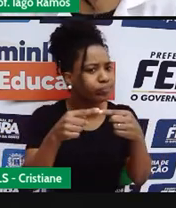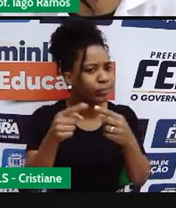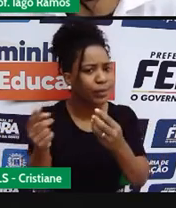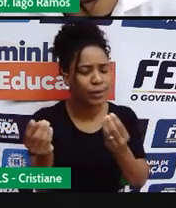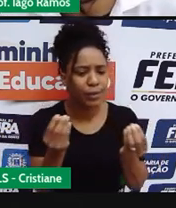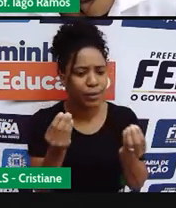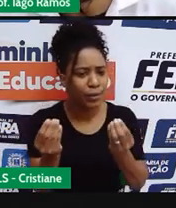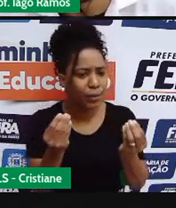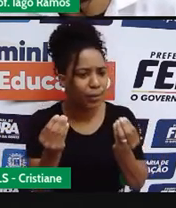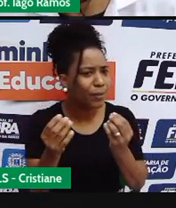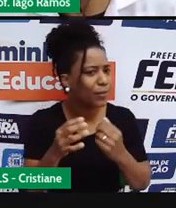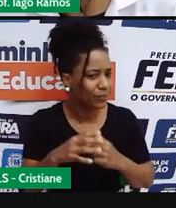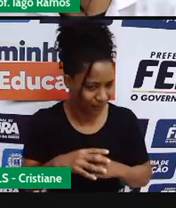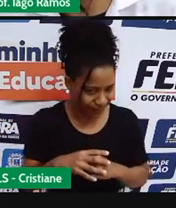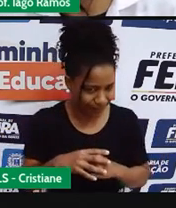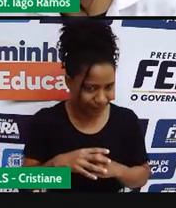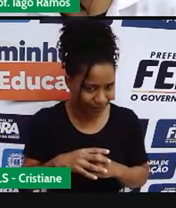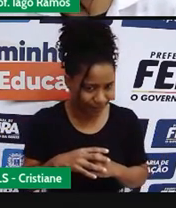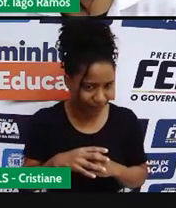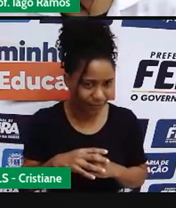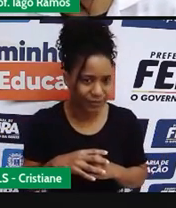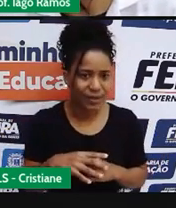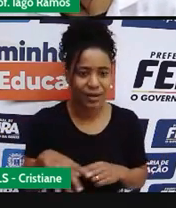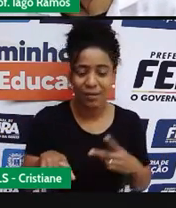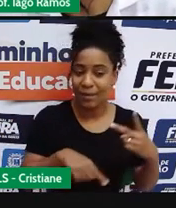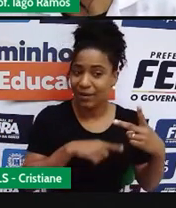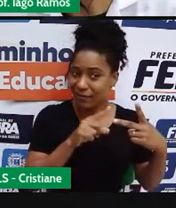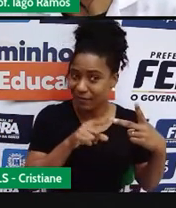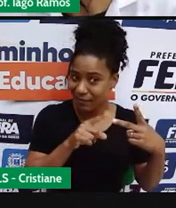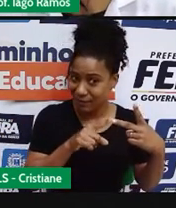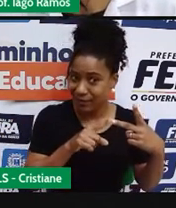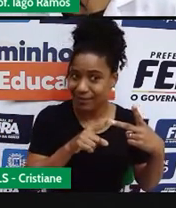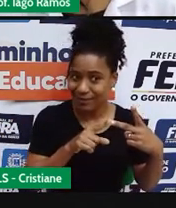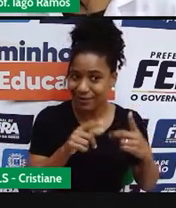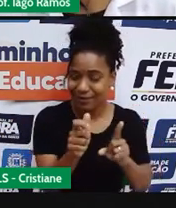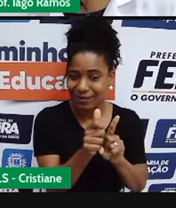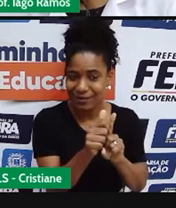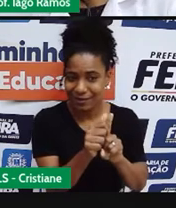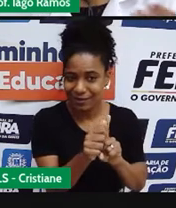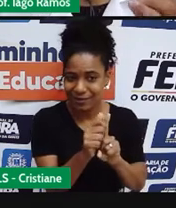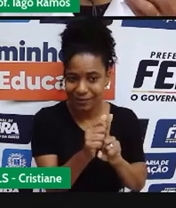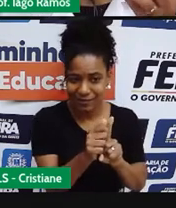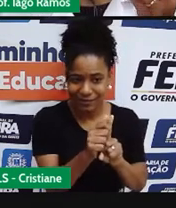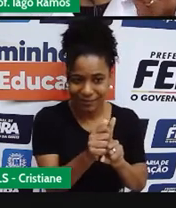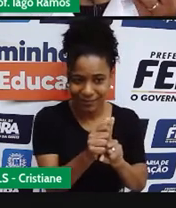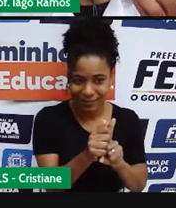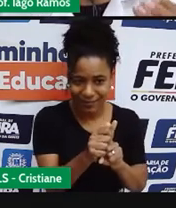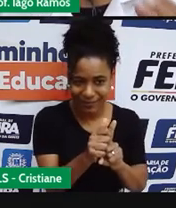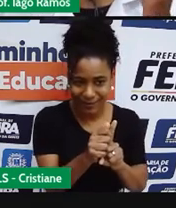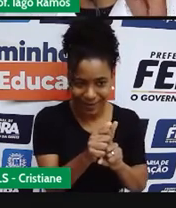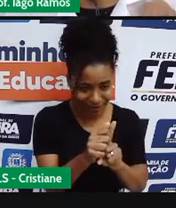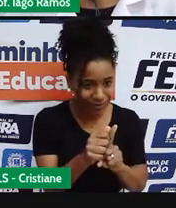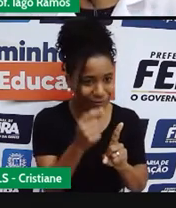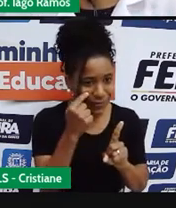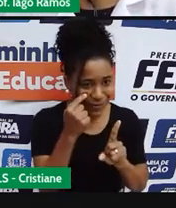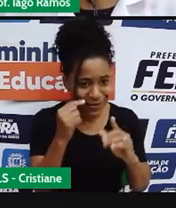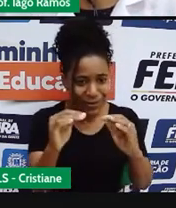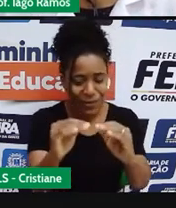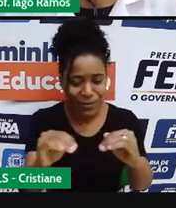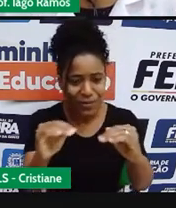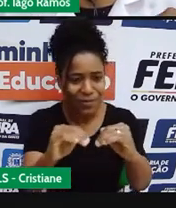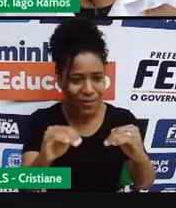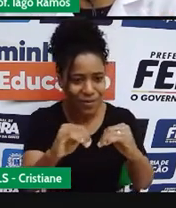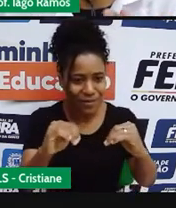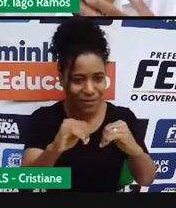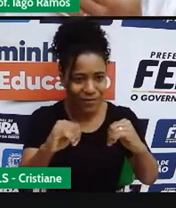tempo. Já aqui na situação do milho, quando aumentou a quantidade de covinhas para plantar o milho,